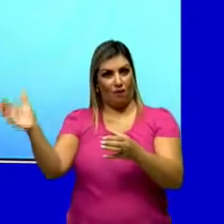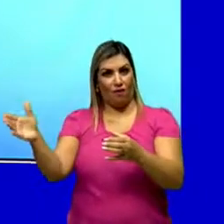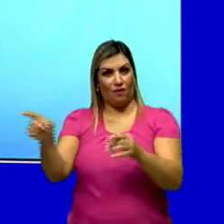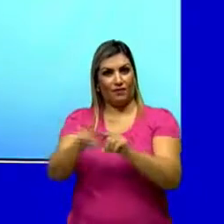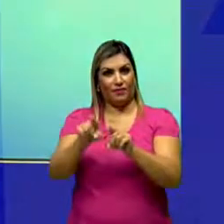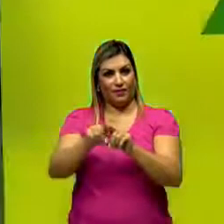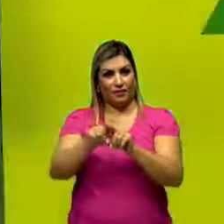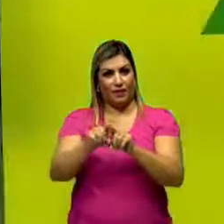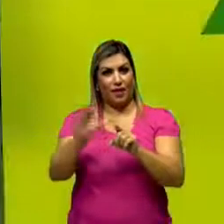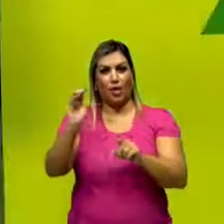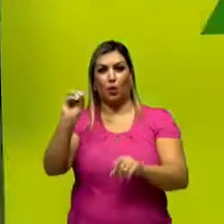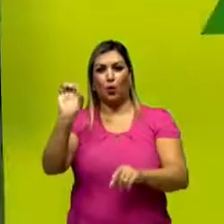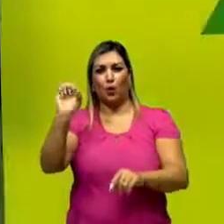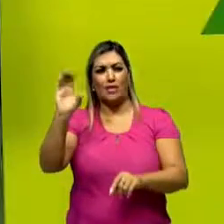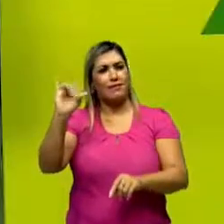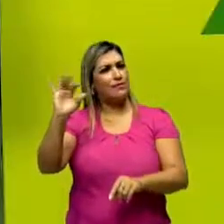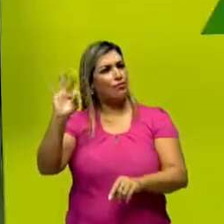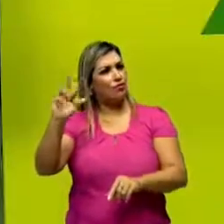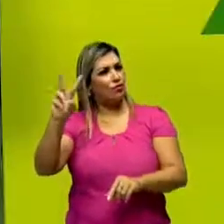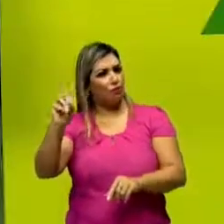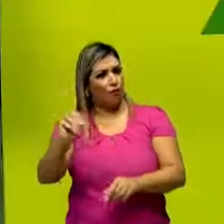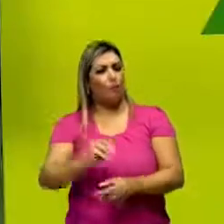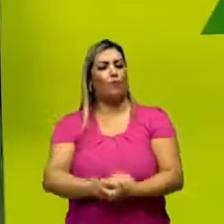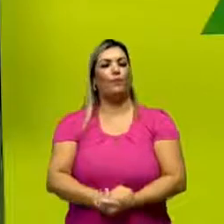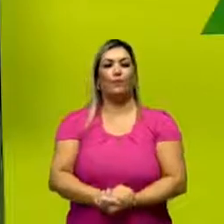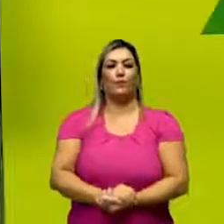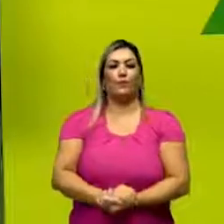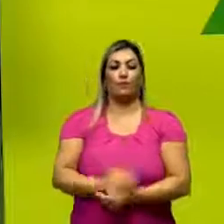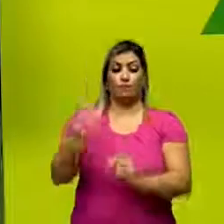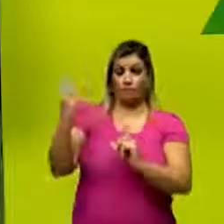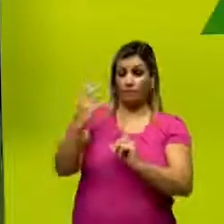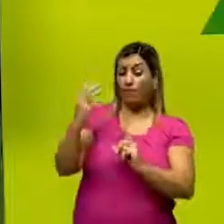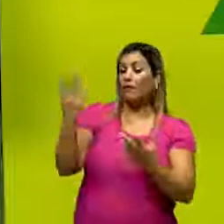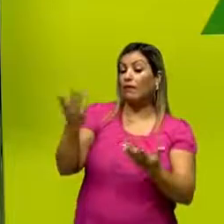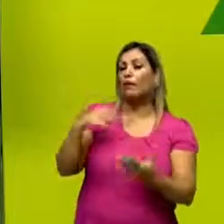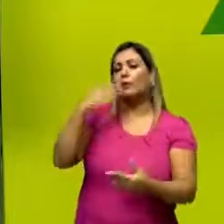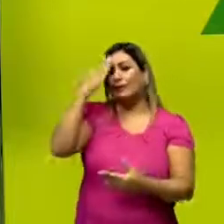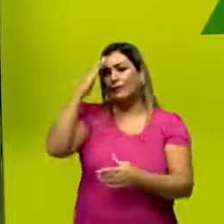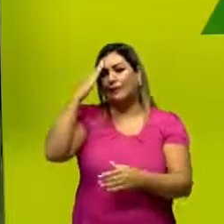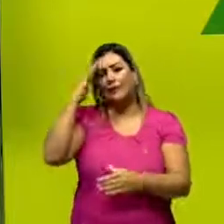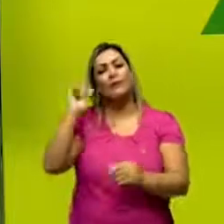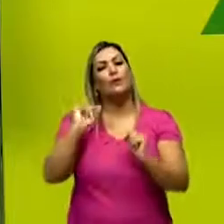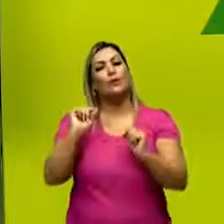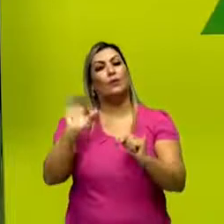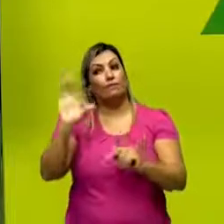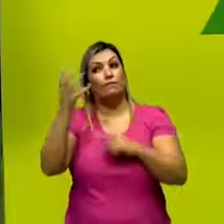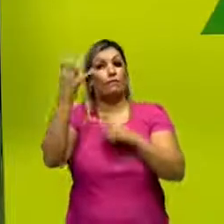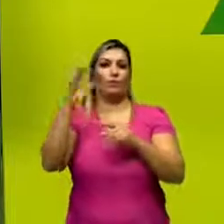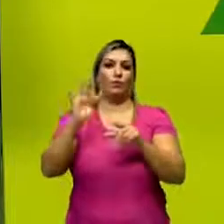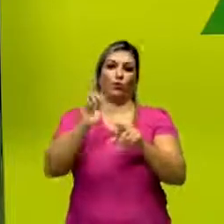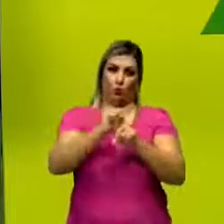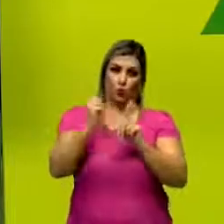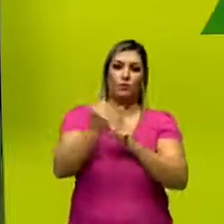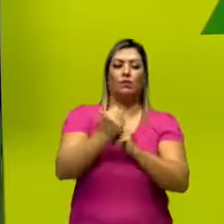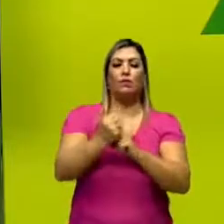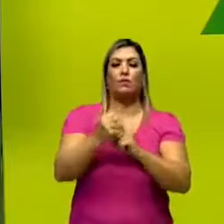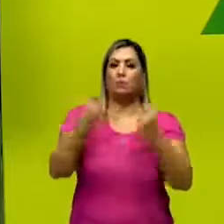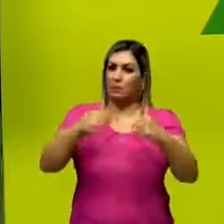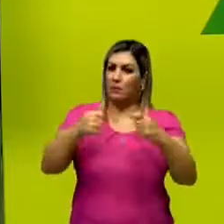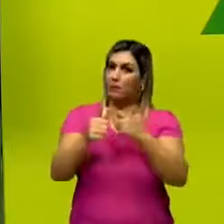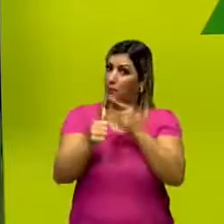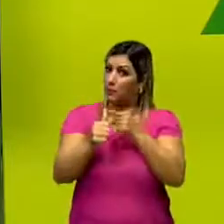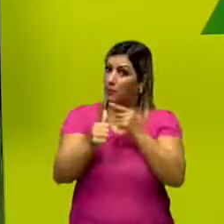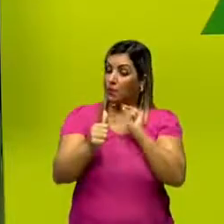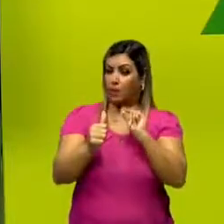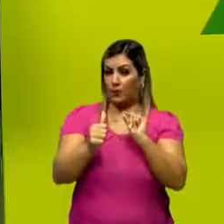coercitivo, ok? Pra gente poder compreender um fato social, é necessário, em primeiro